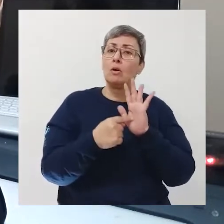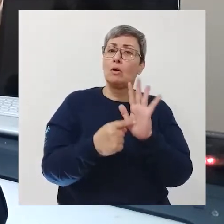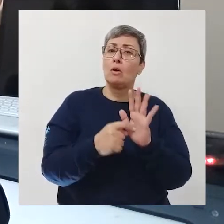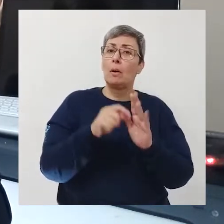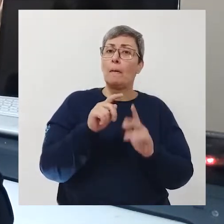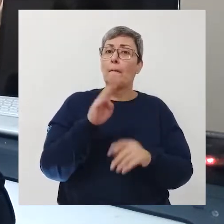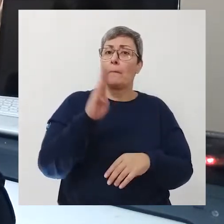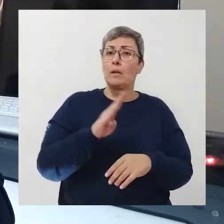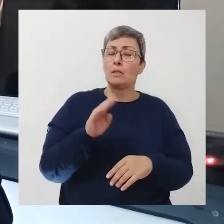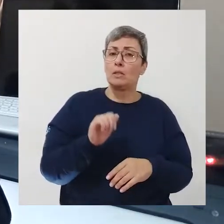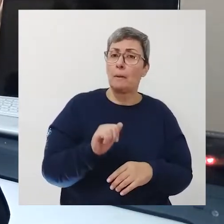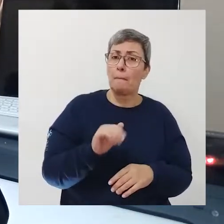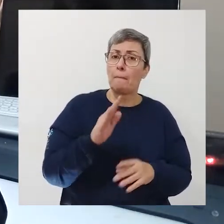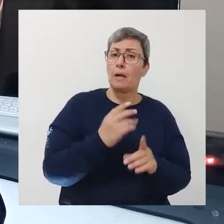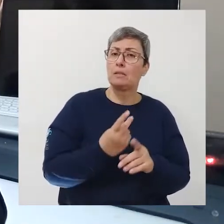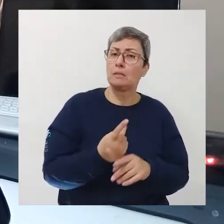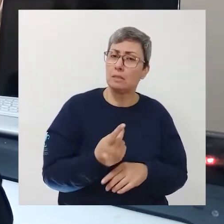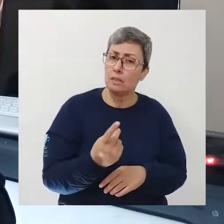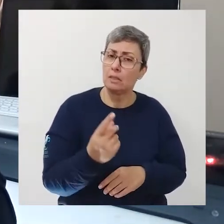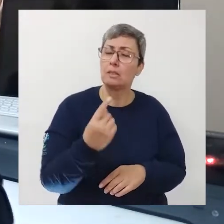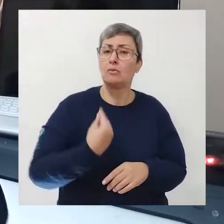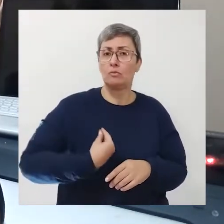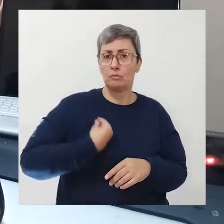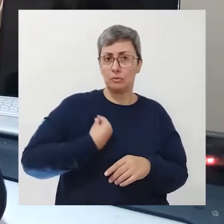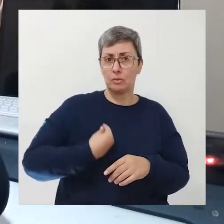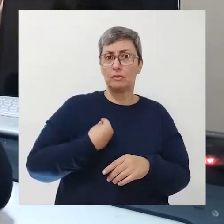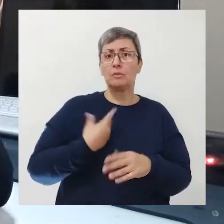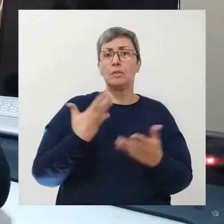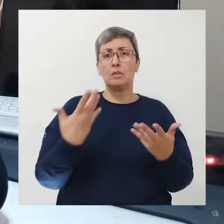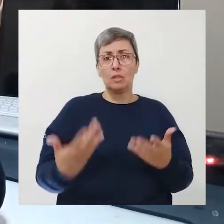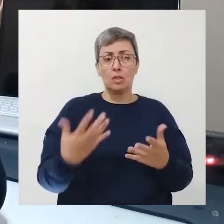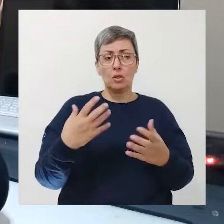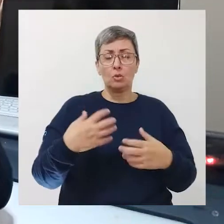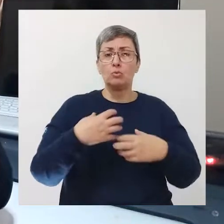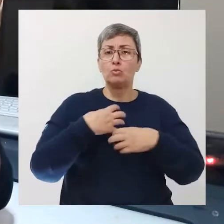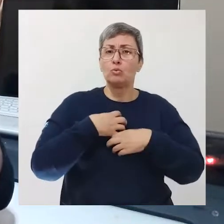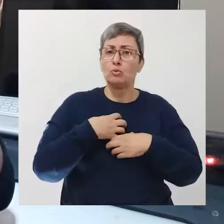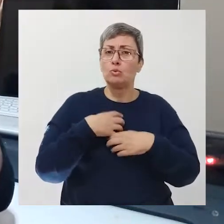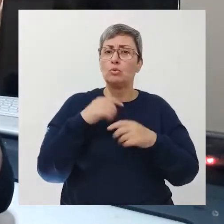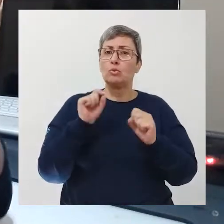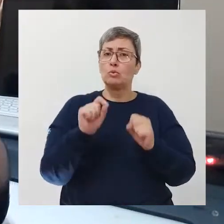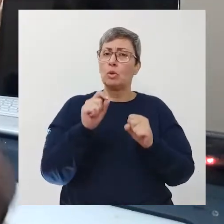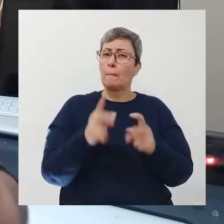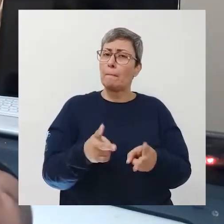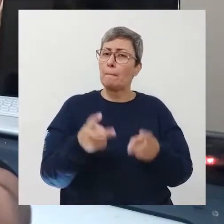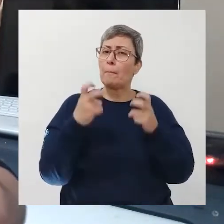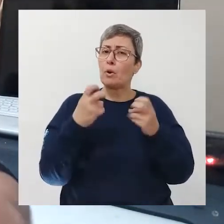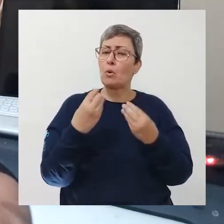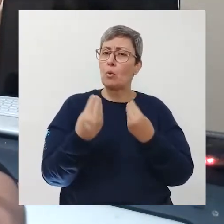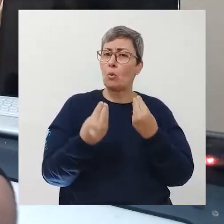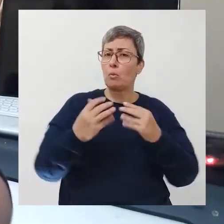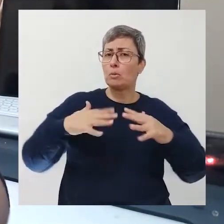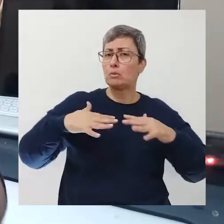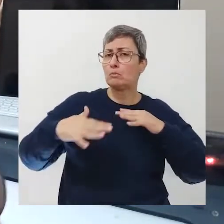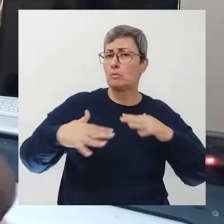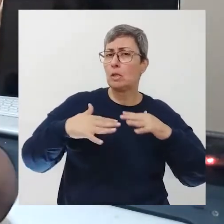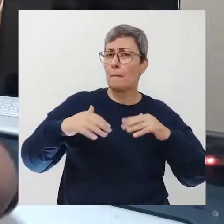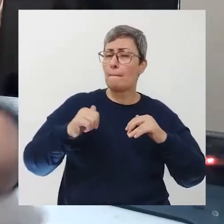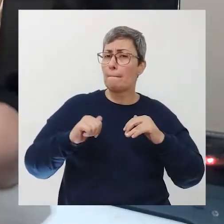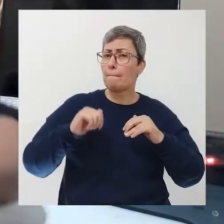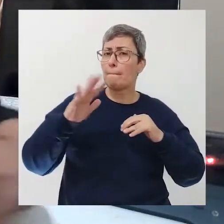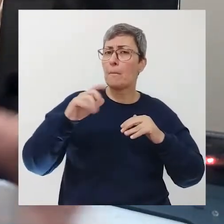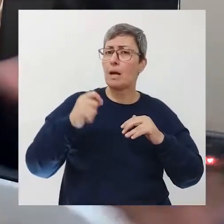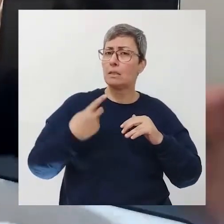brasileiros estão vivendo por mais tempo É um modo de se perceber esse movimento de